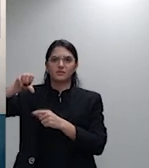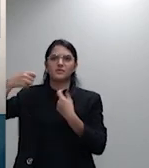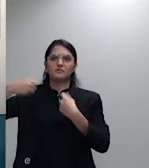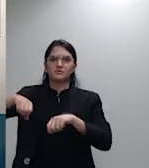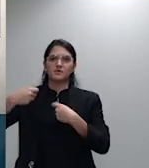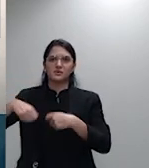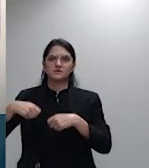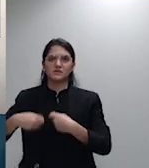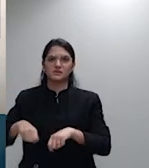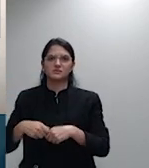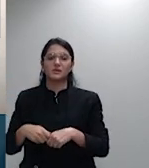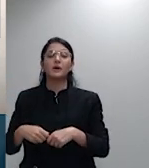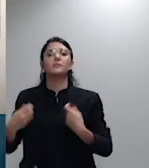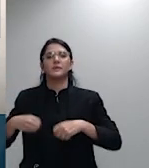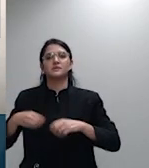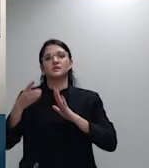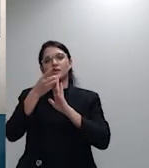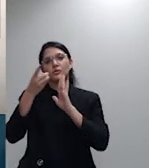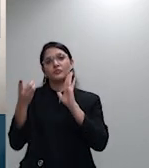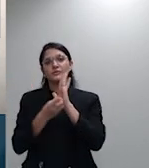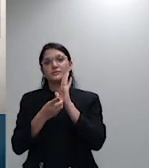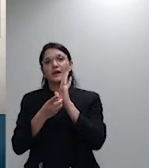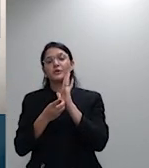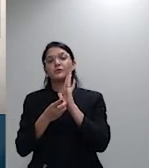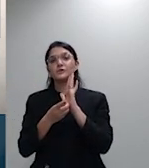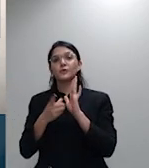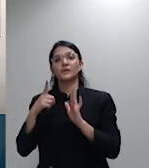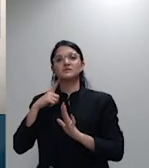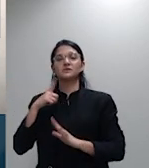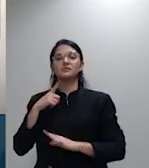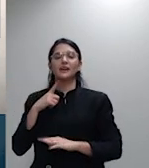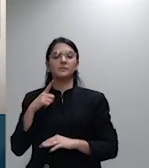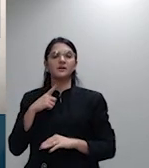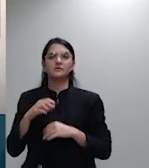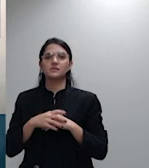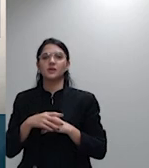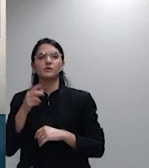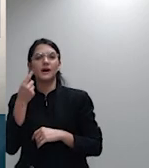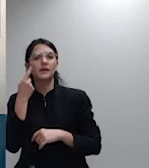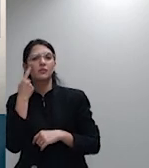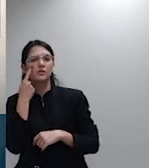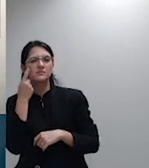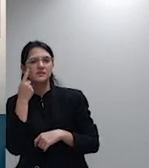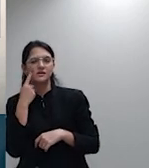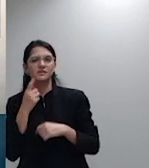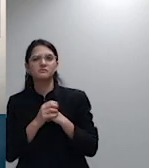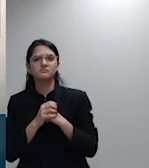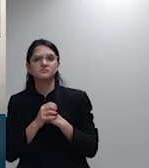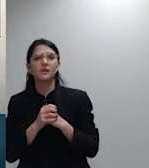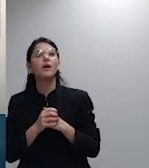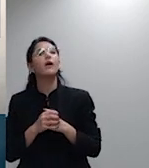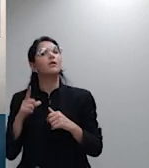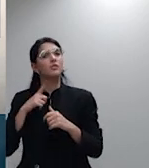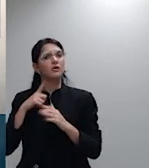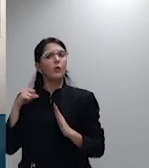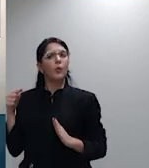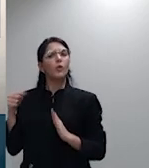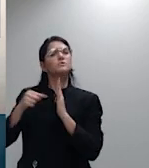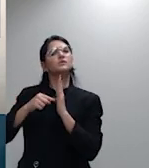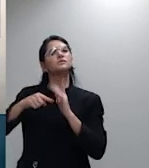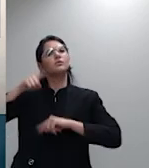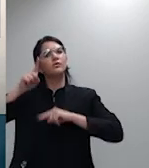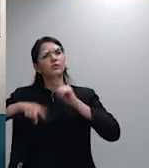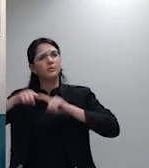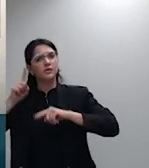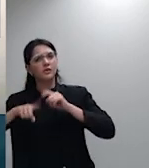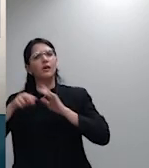não basta cumprir formalmente apenas a RN63 é necessário que se cumpra os objetivos materiais da norma então esse é um ponto